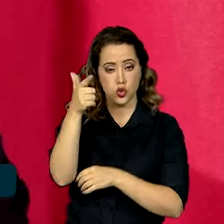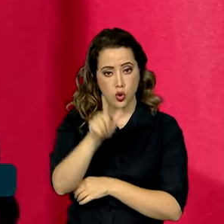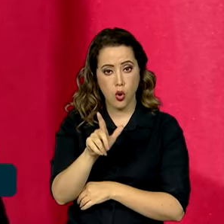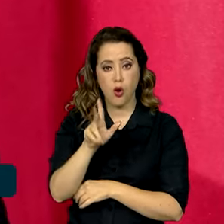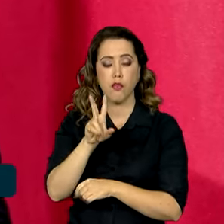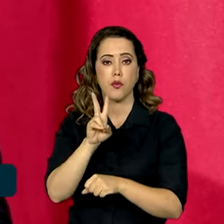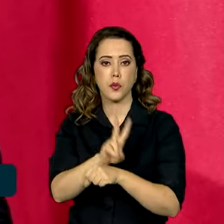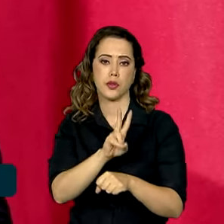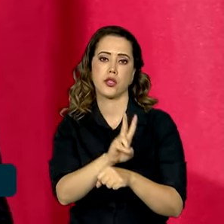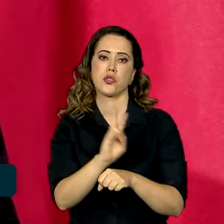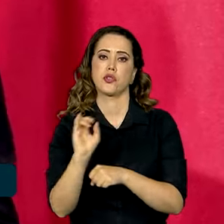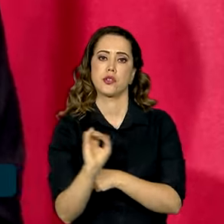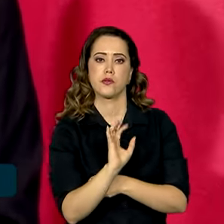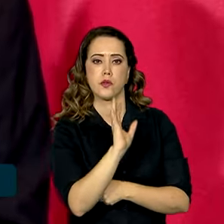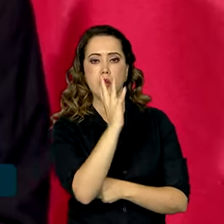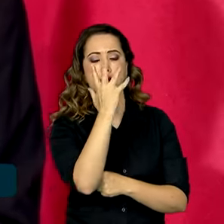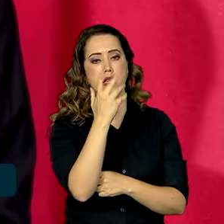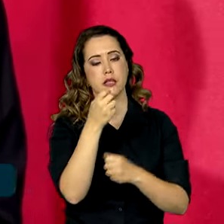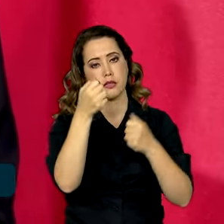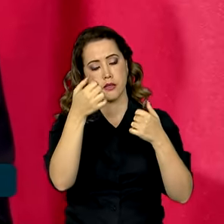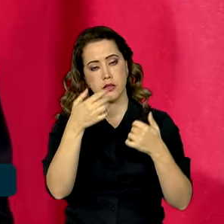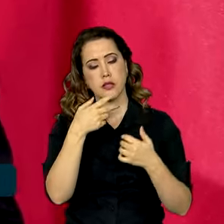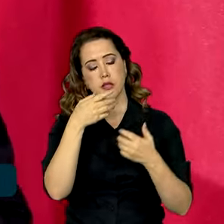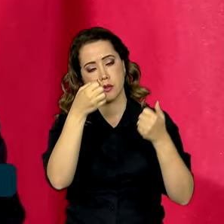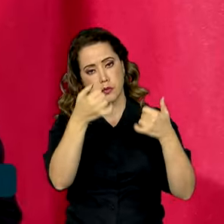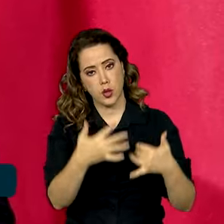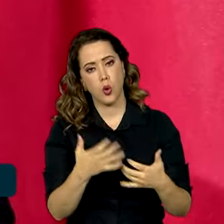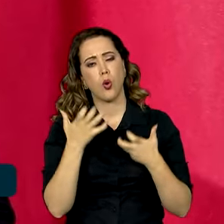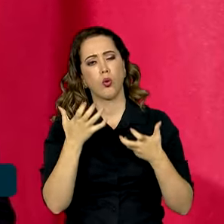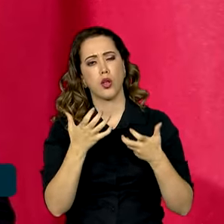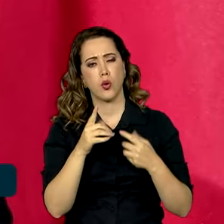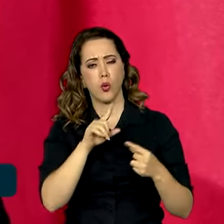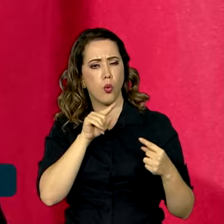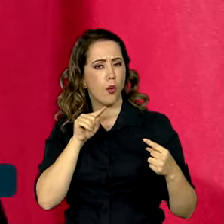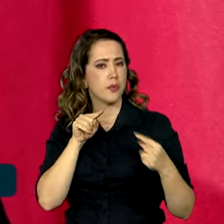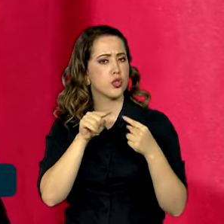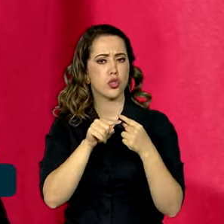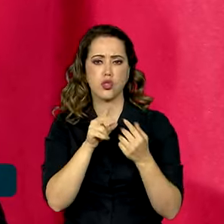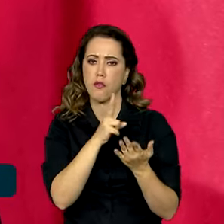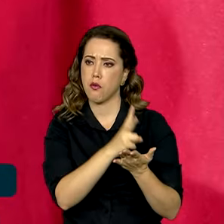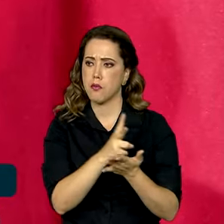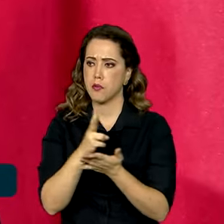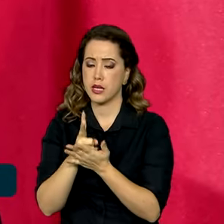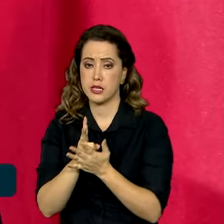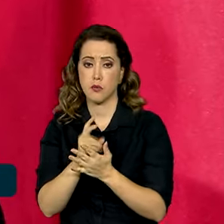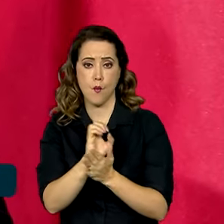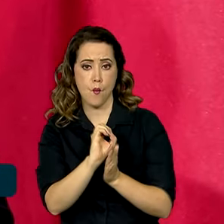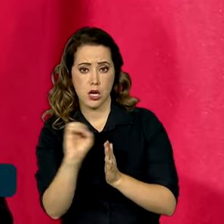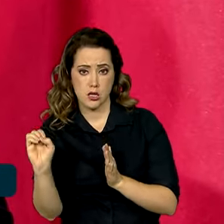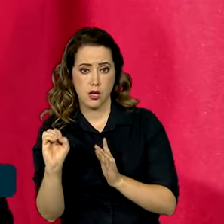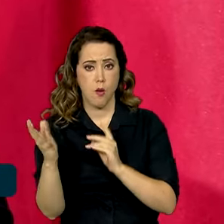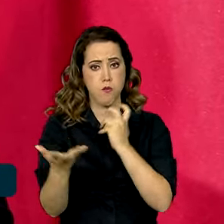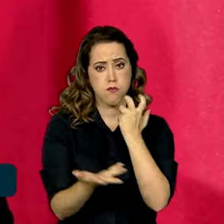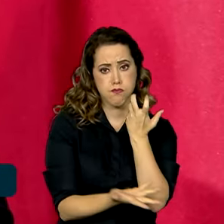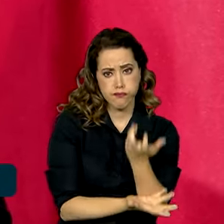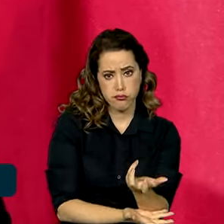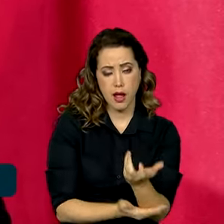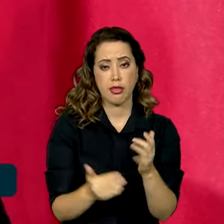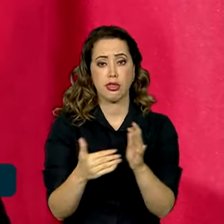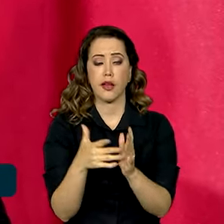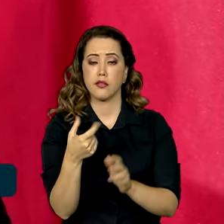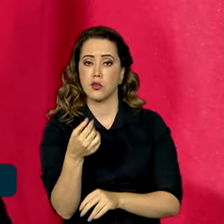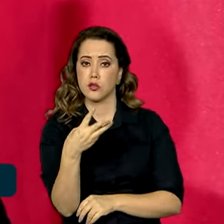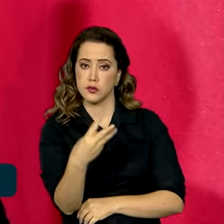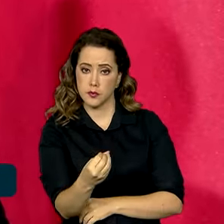proteção das florestas. Afirmou que, compartilha do objetivo de zerar o desmatamento até 2030, defendeu o